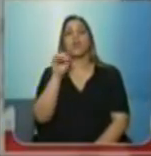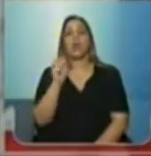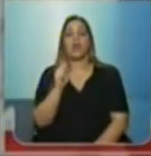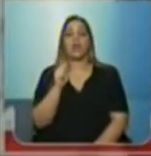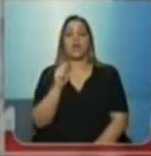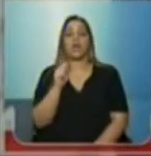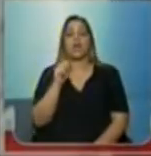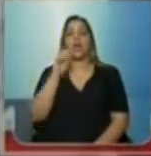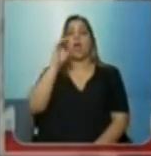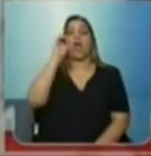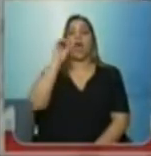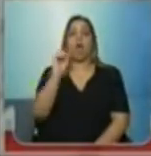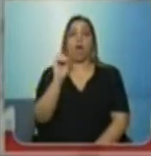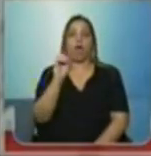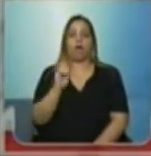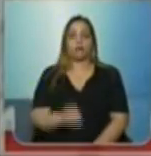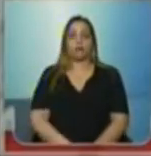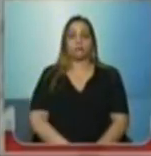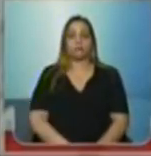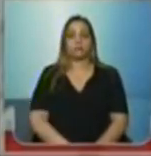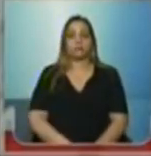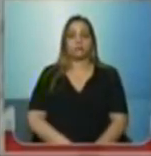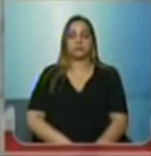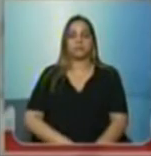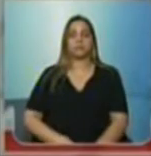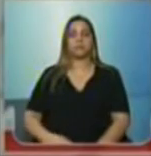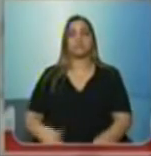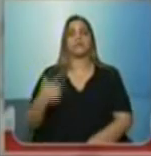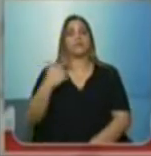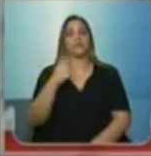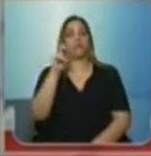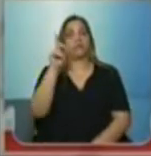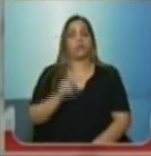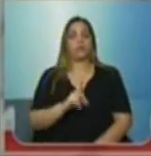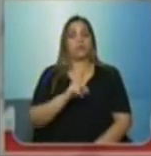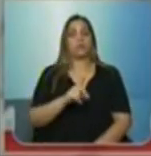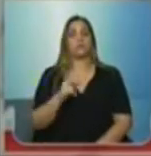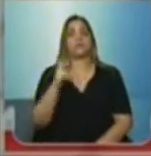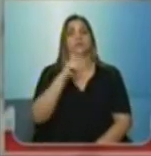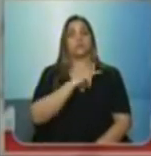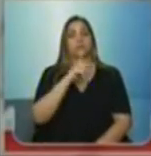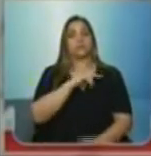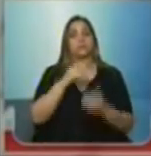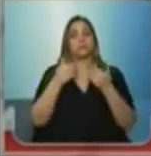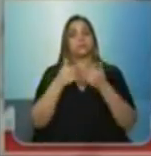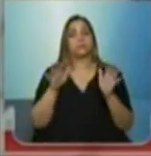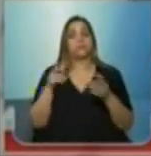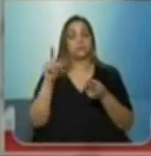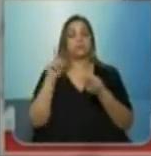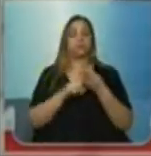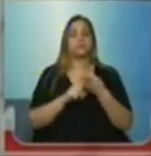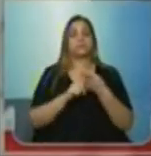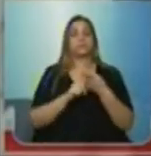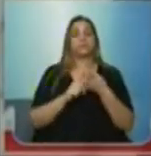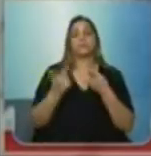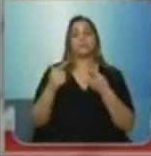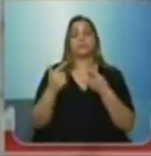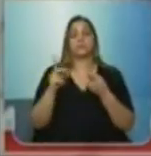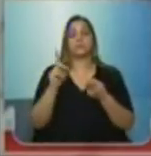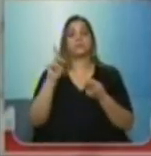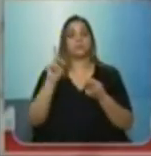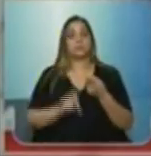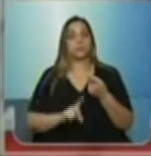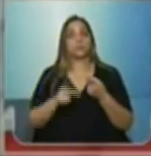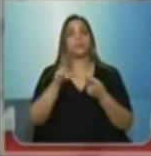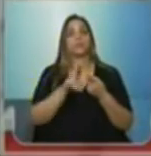professor categoria O, que é o professor sem direito à previdência pública, sem direito a utilizar